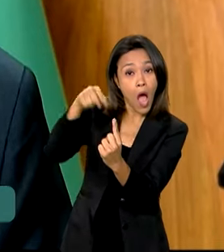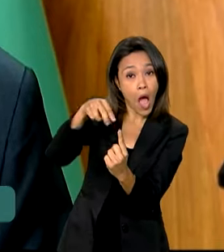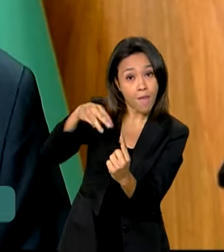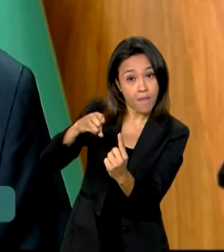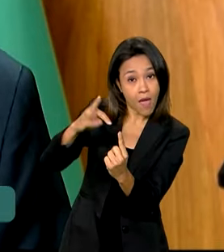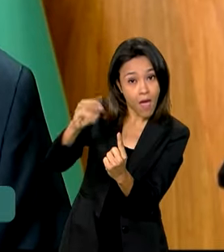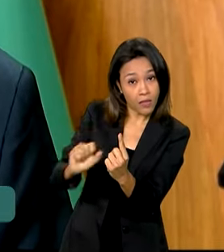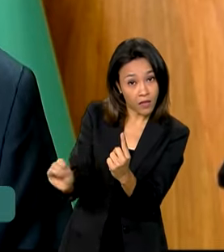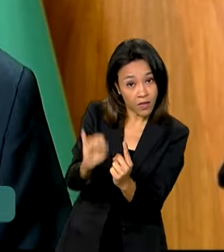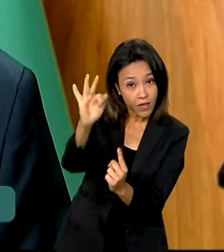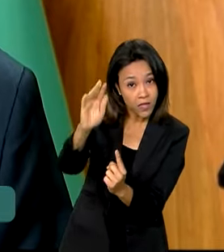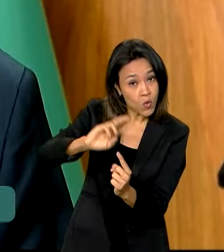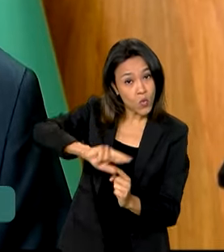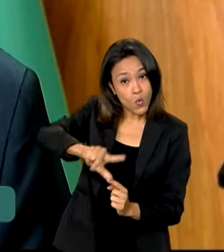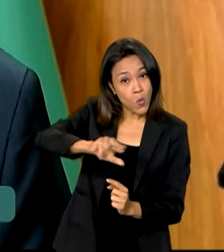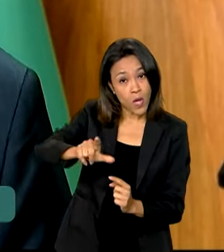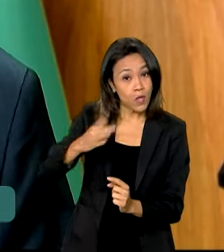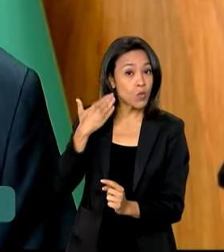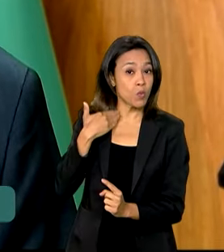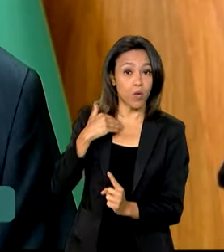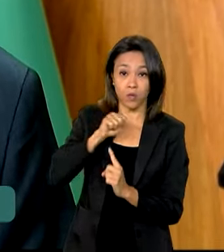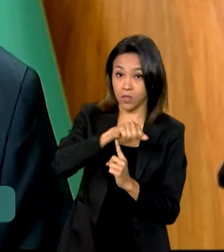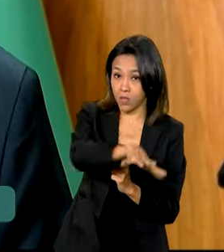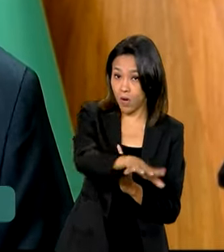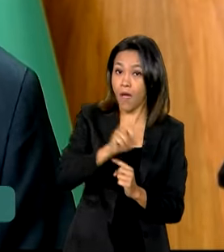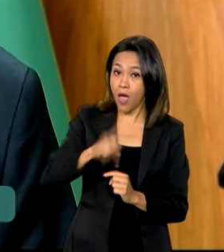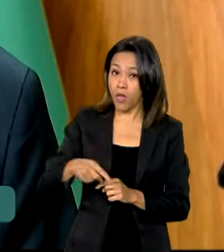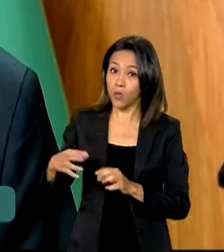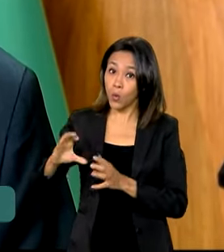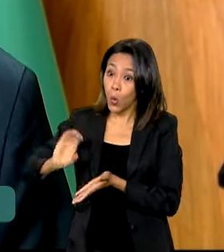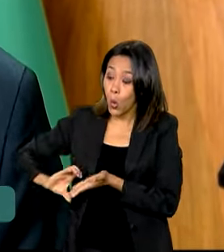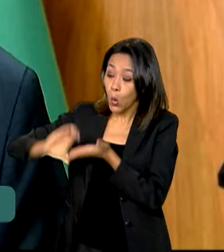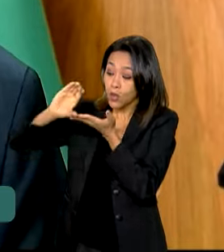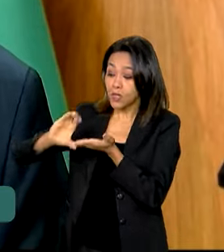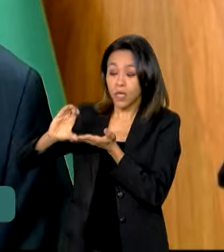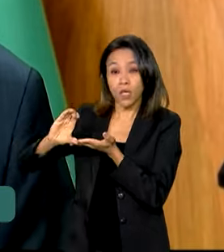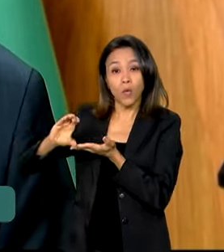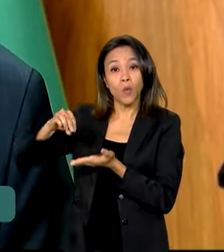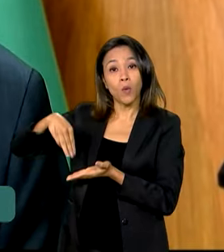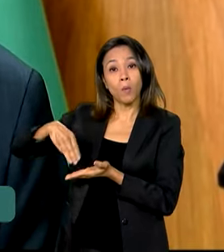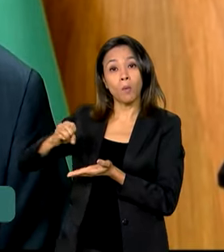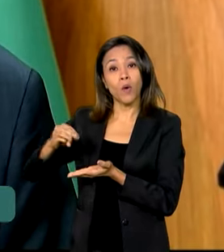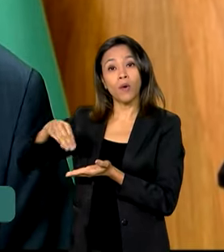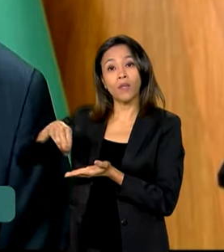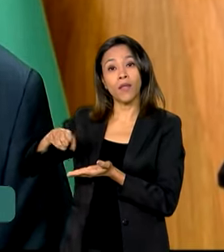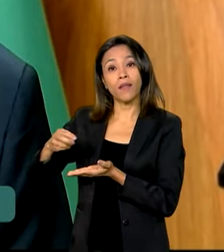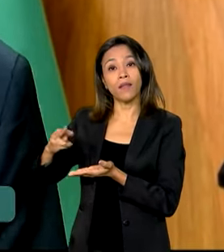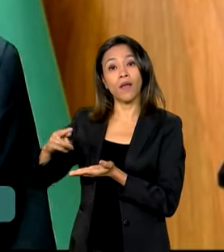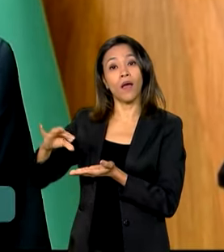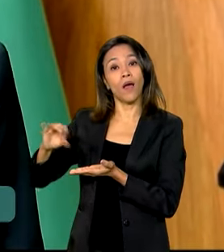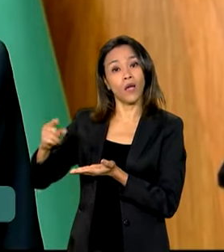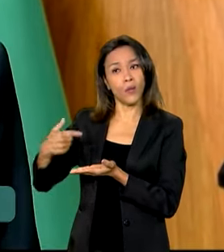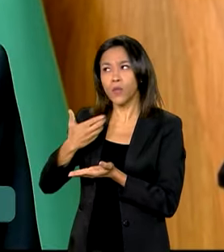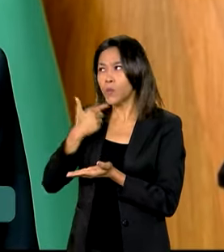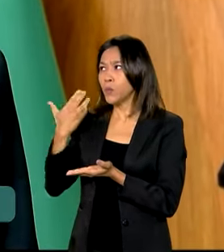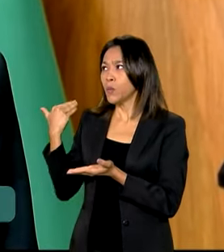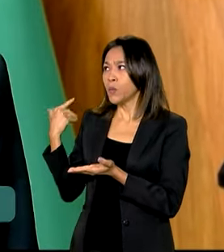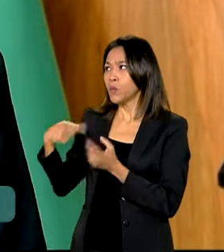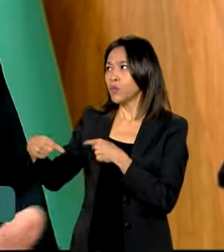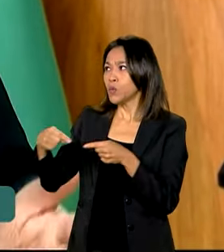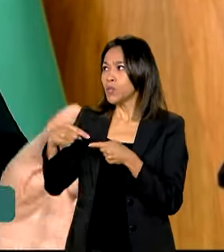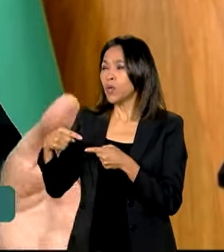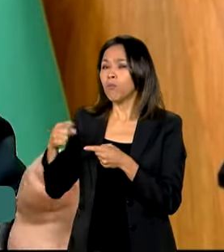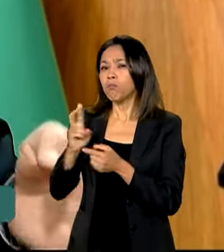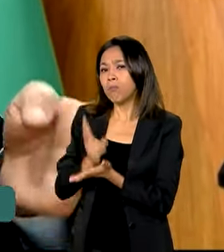do Banco Central, é do Conselho Monetário. E o Conselho Monetário, nós tivemos uma discussão agora e mantivemos a meta de